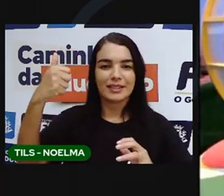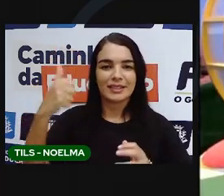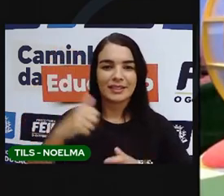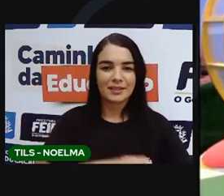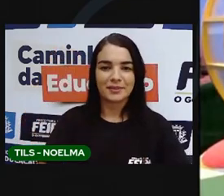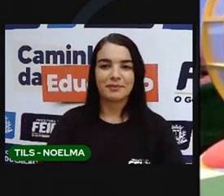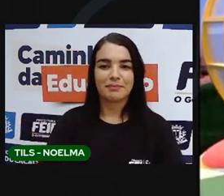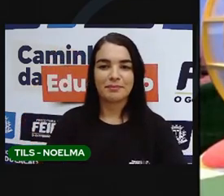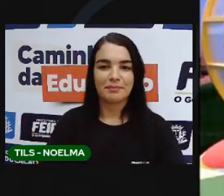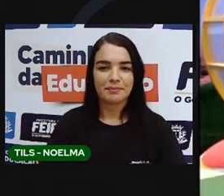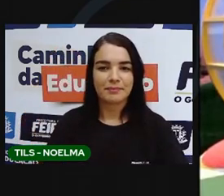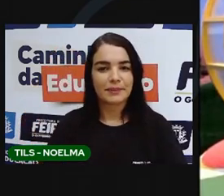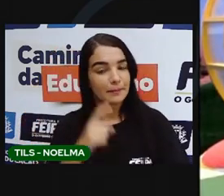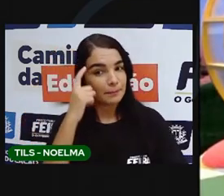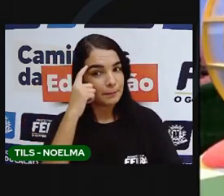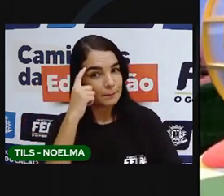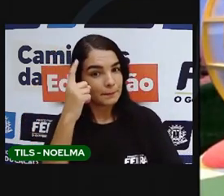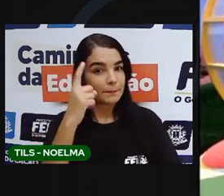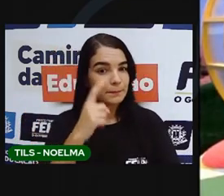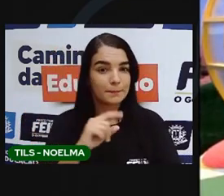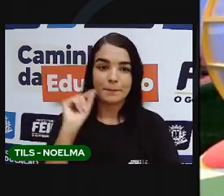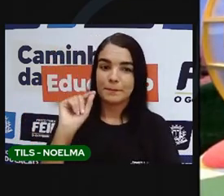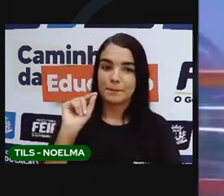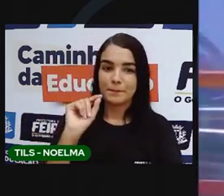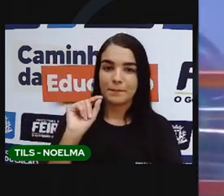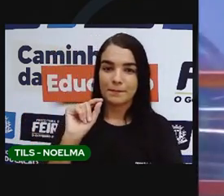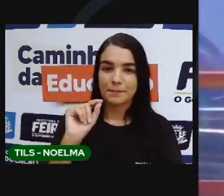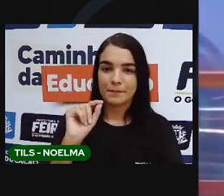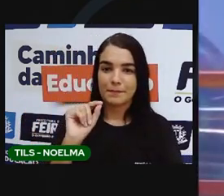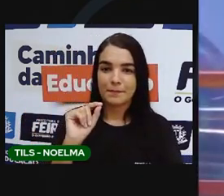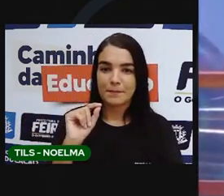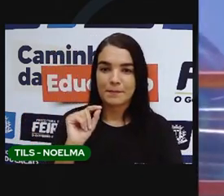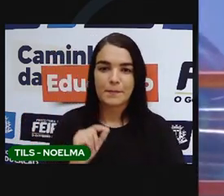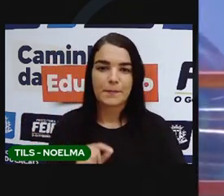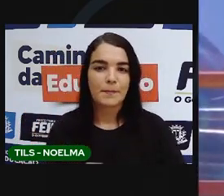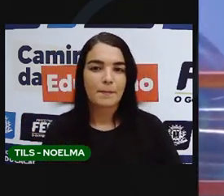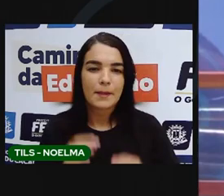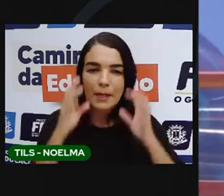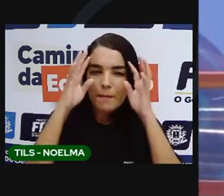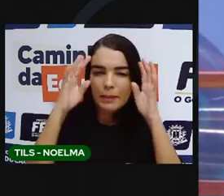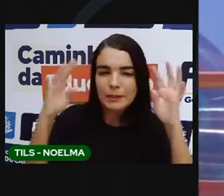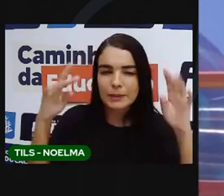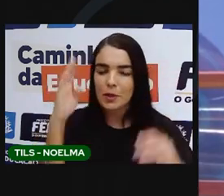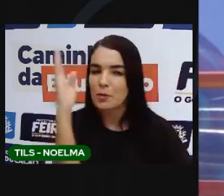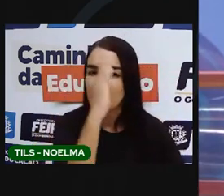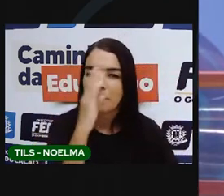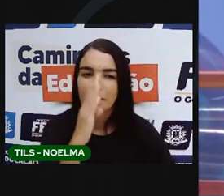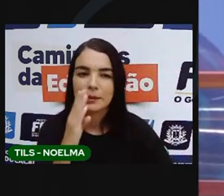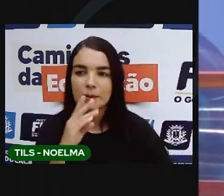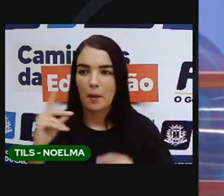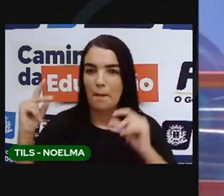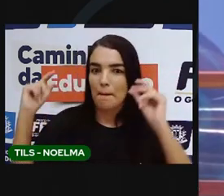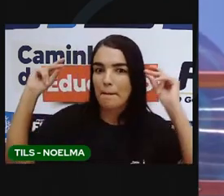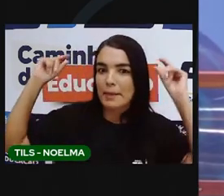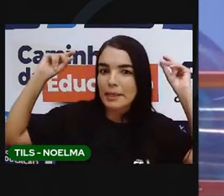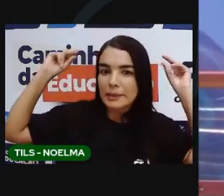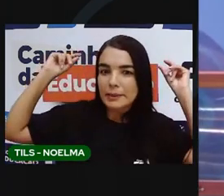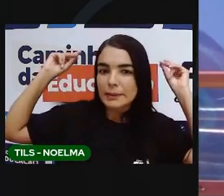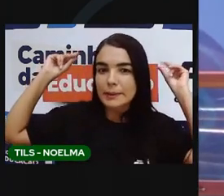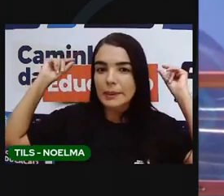Tinha ser lindo mesmo, para as mulheres esperantes. Eu fico sonhando, pensando,